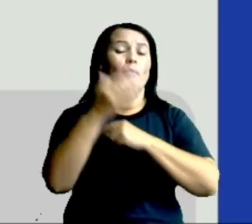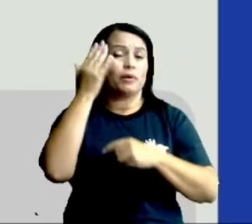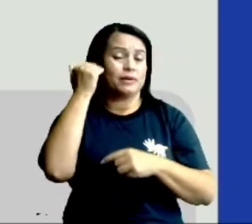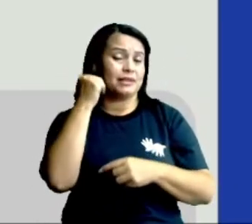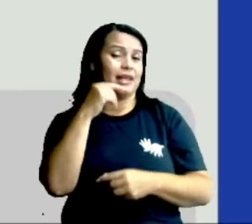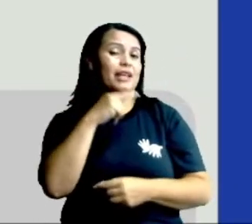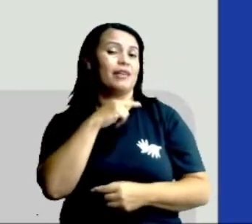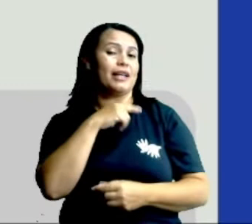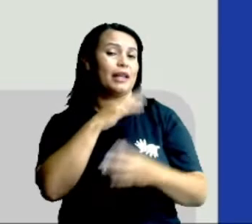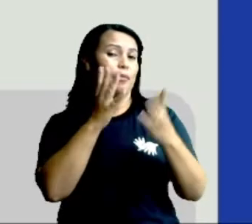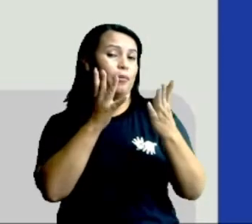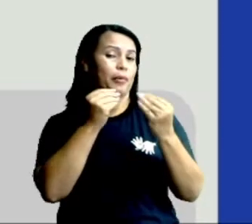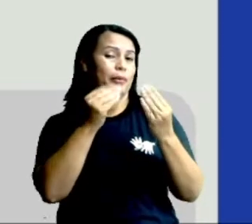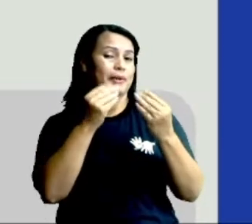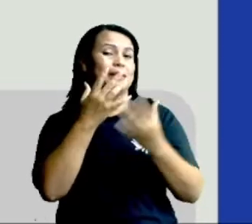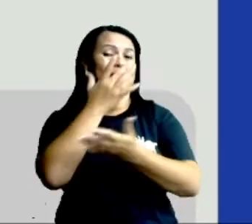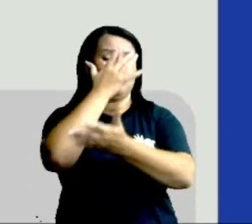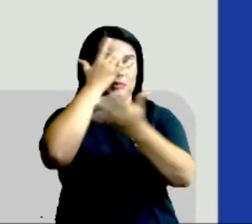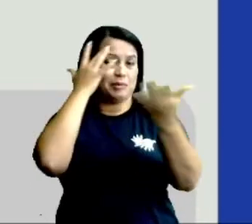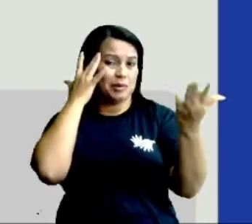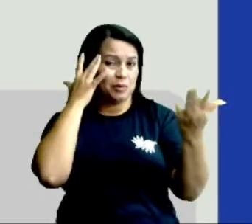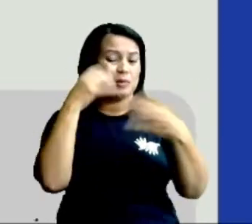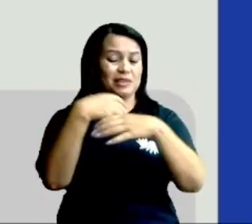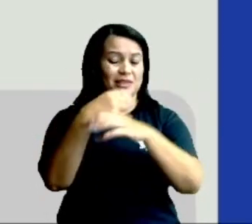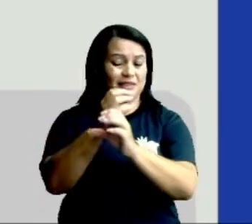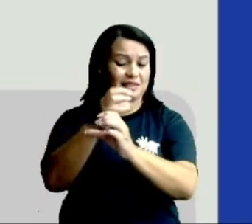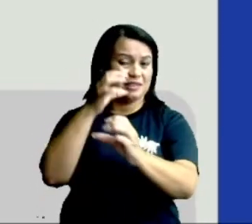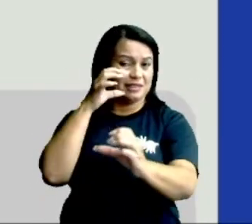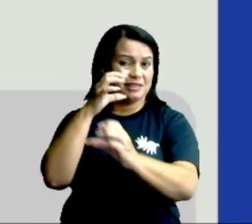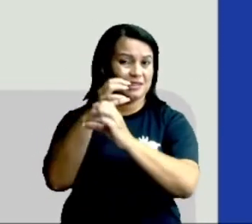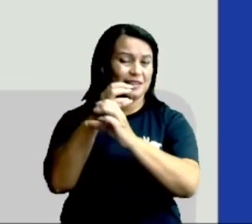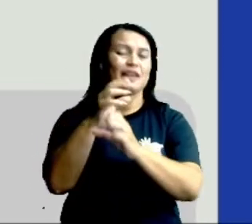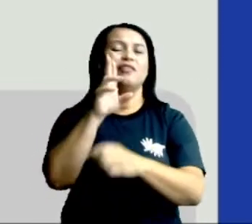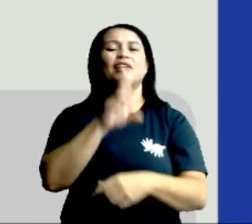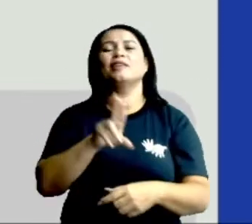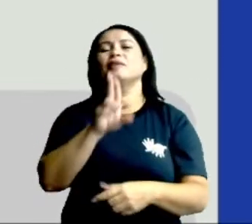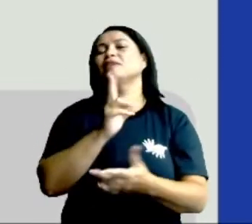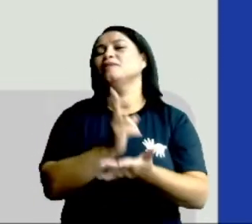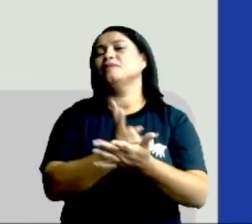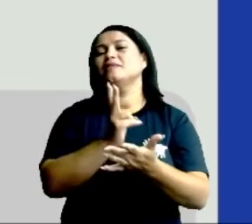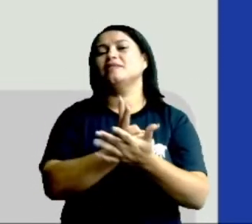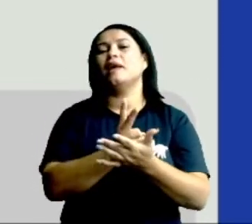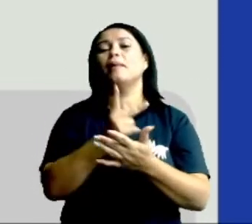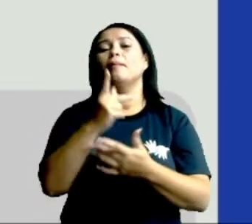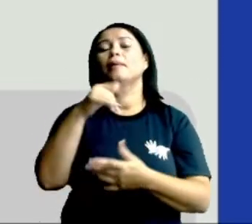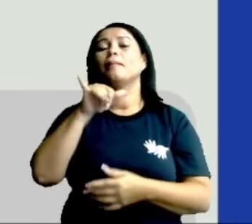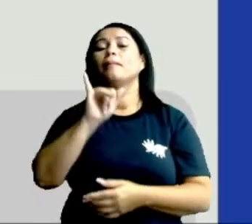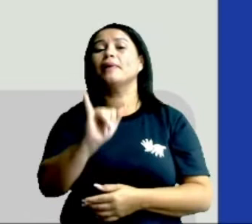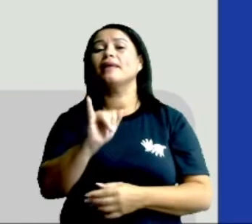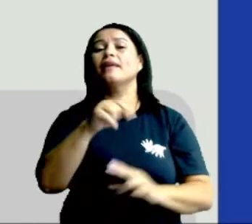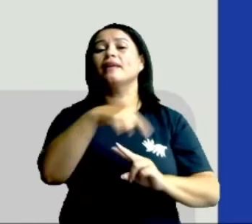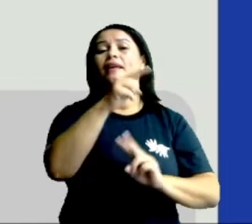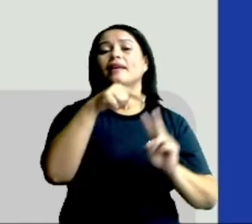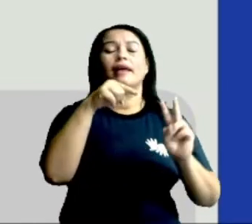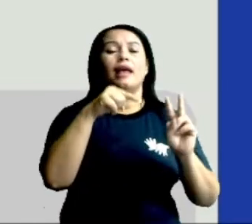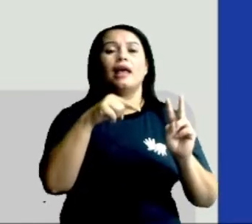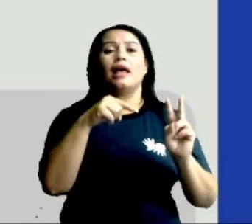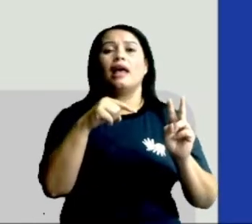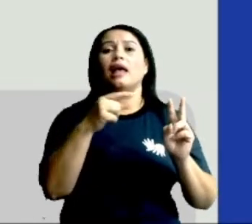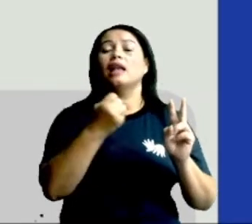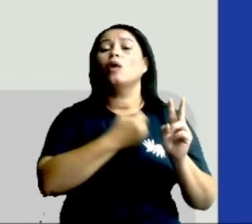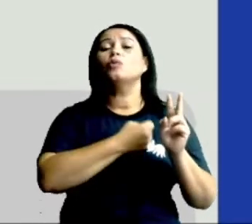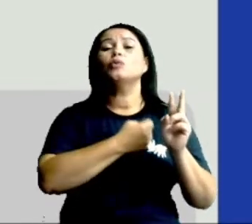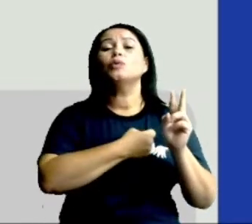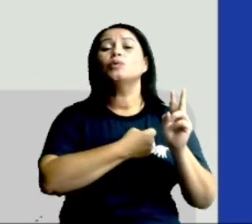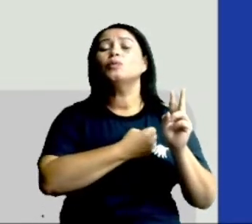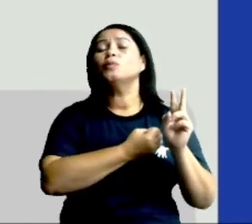sair muitos engenheiros, vai sempre estar usando o valor de pi, ok? Pi é um número infinito, minha